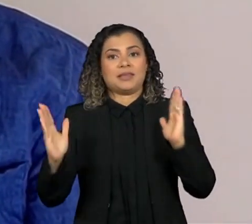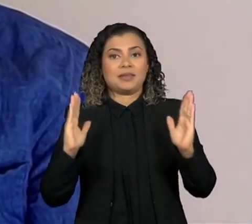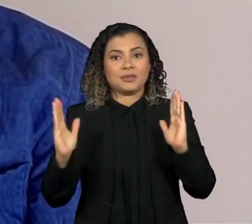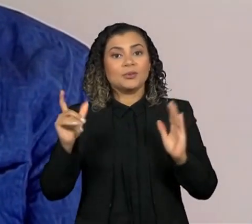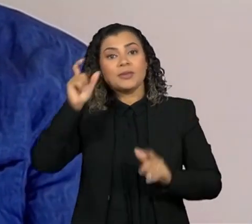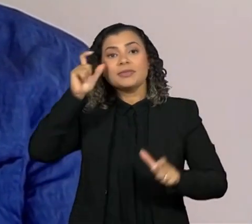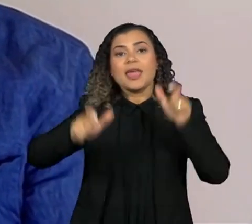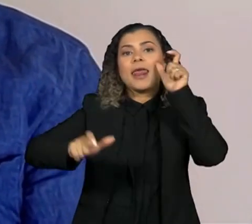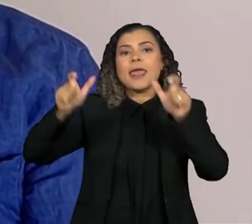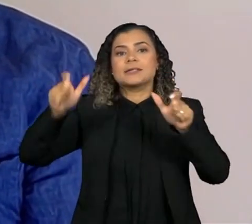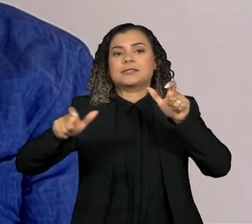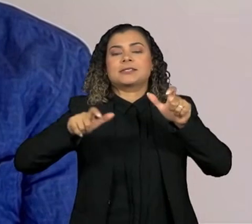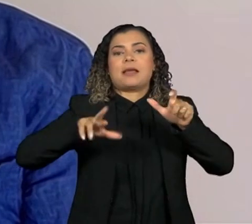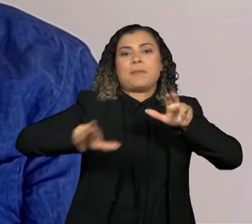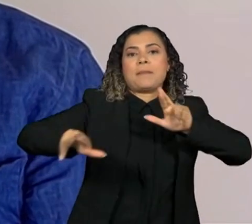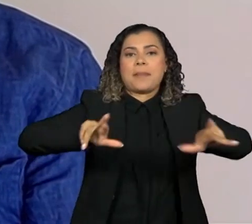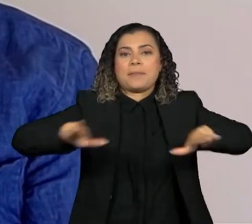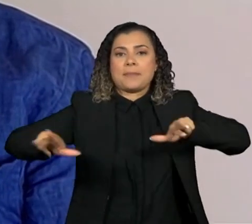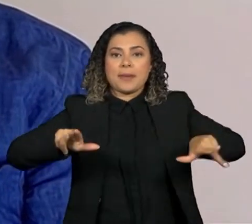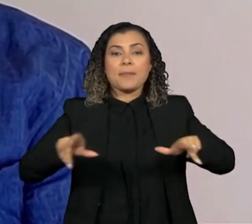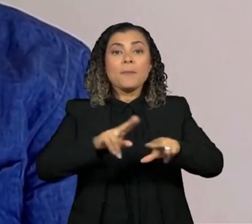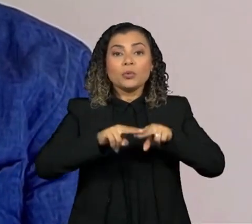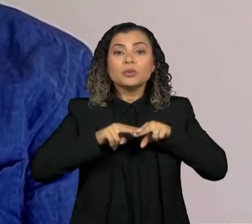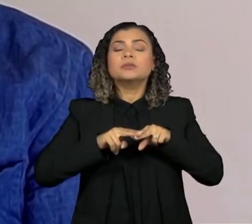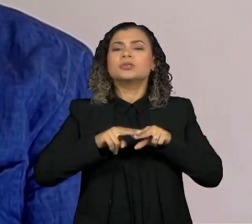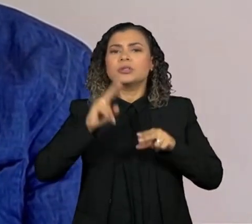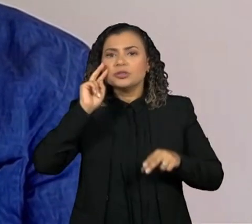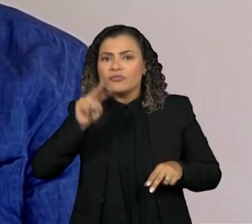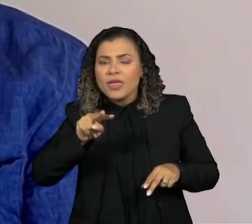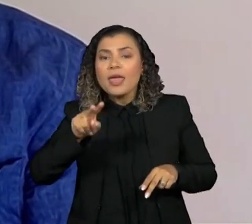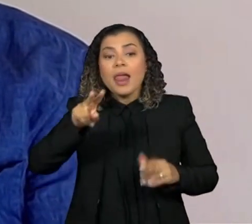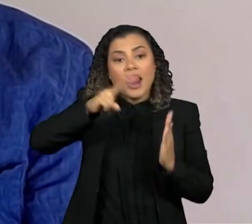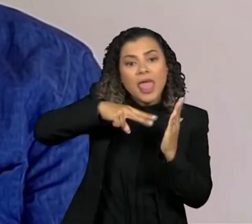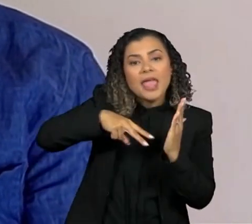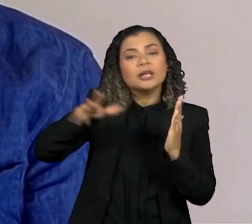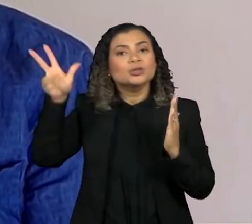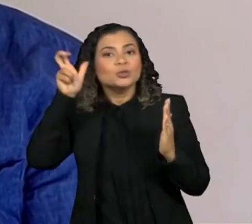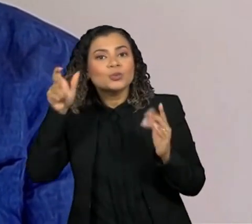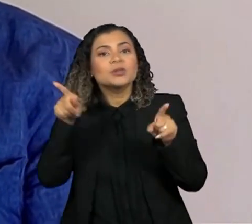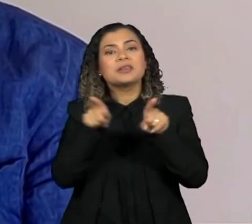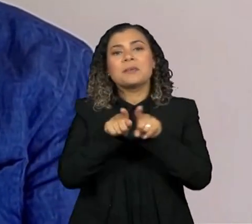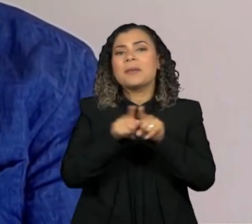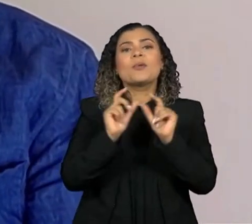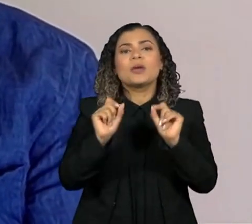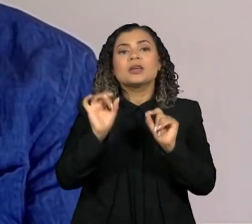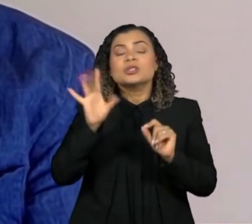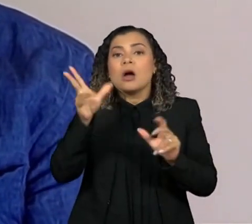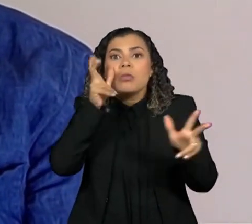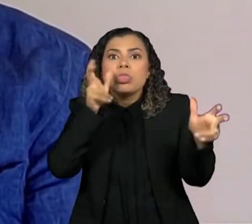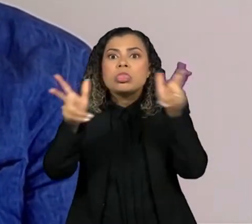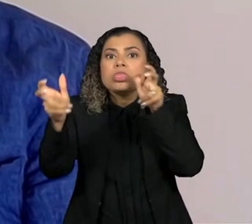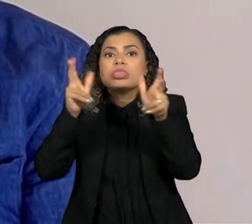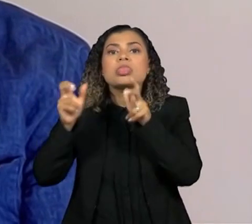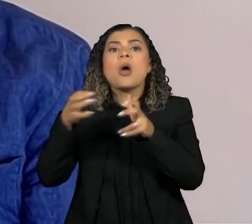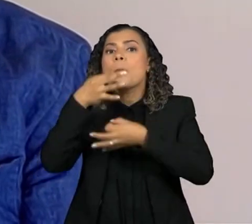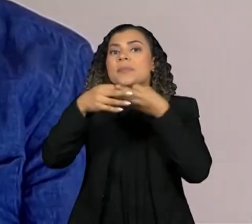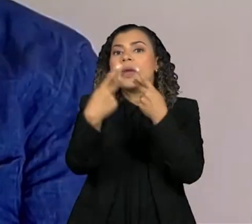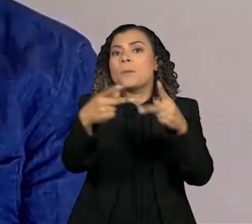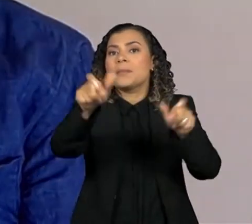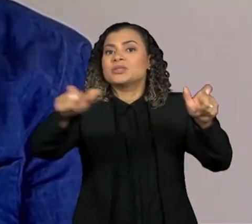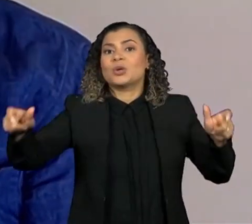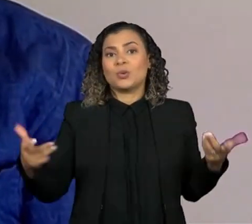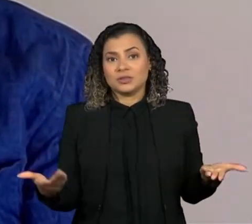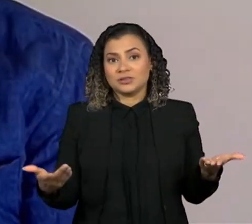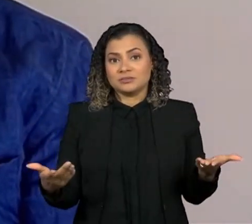interesses e, então, finalmente, leemos e escuchamos somente aqueles que estão de acordo com nós. E,